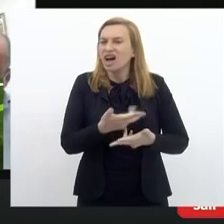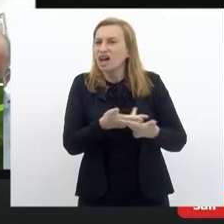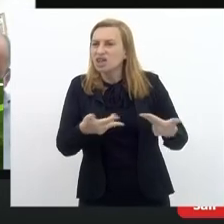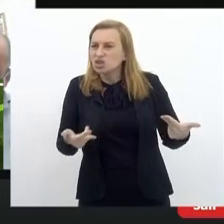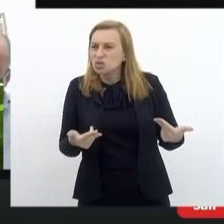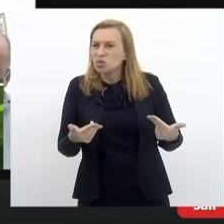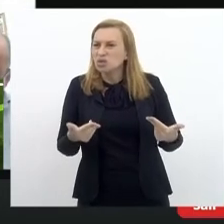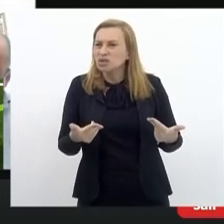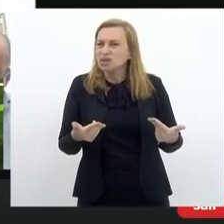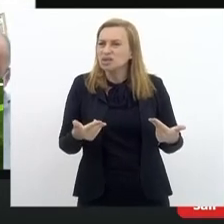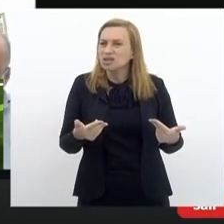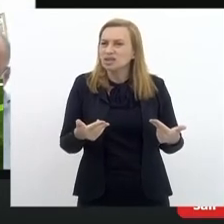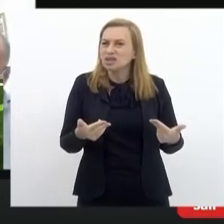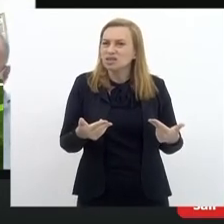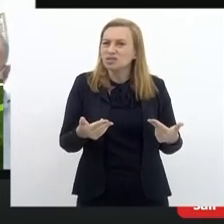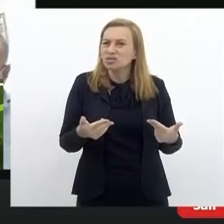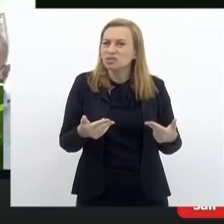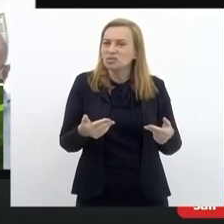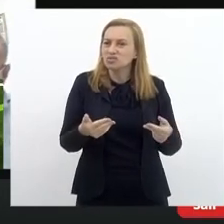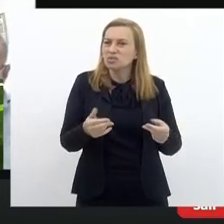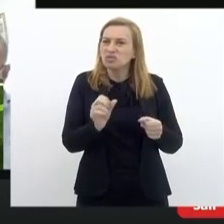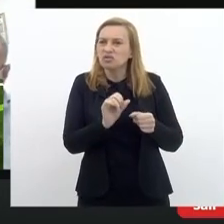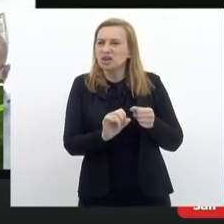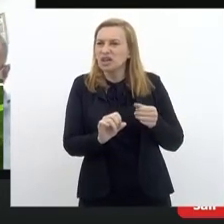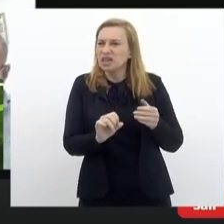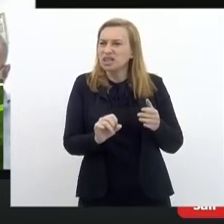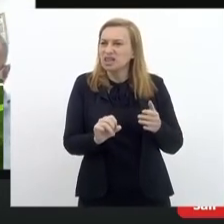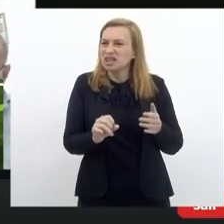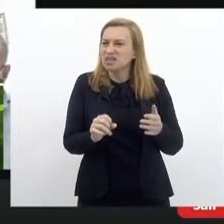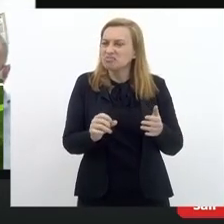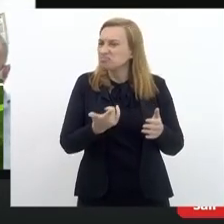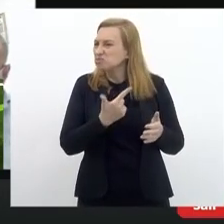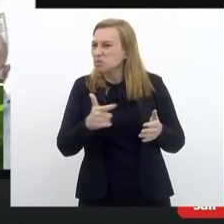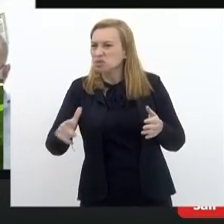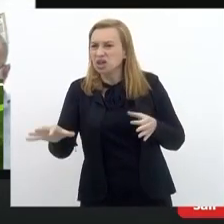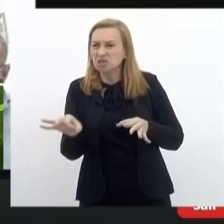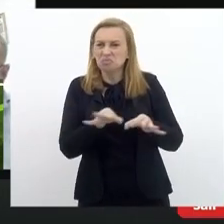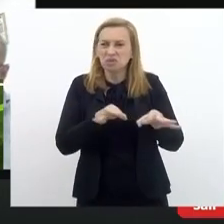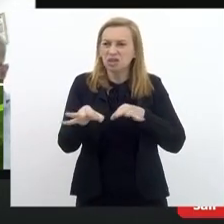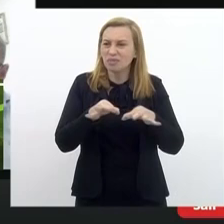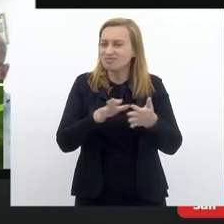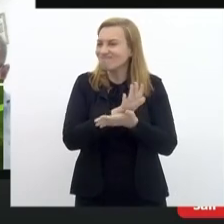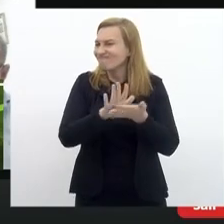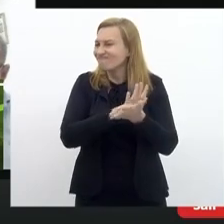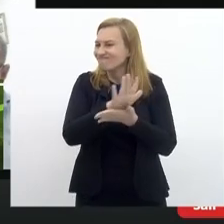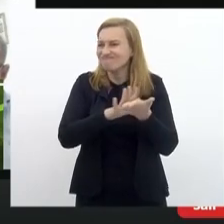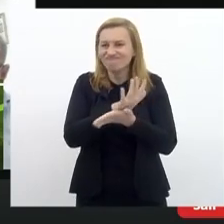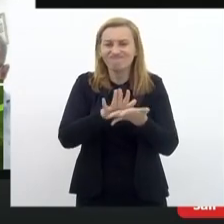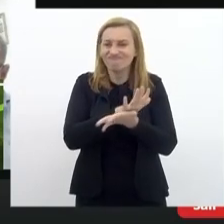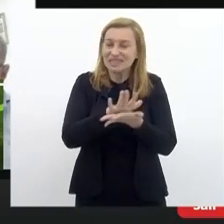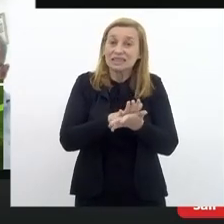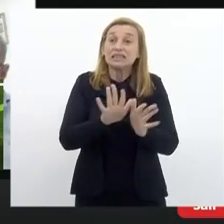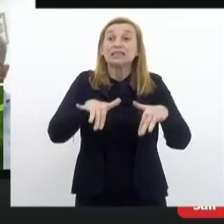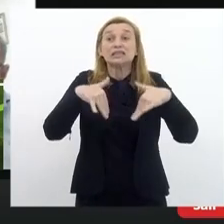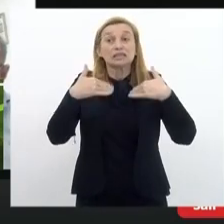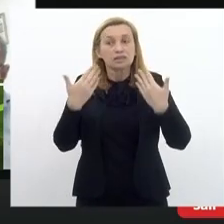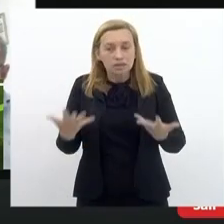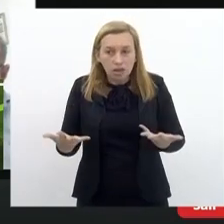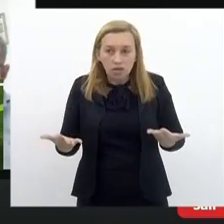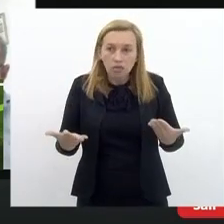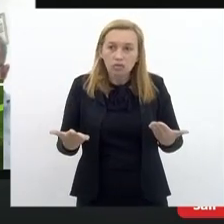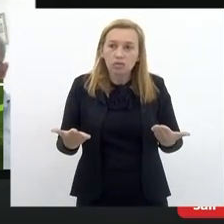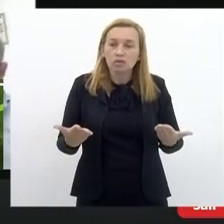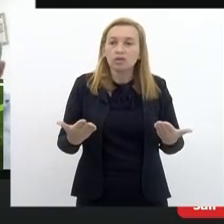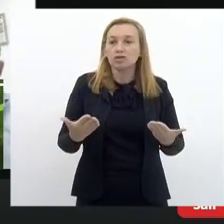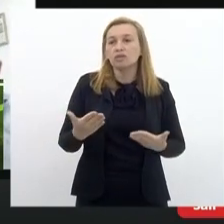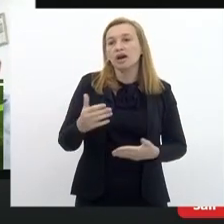sendo feitas assim, sem um planejamento muito rígido. então eu coloco